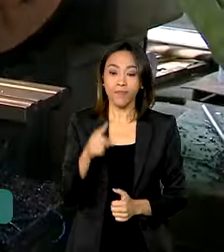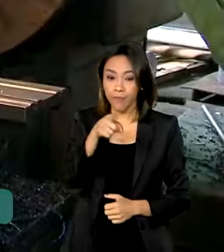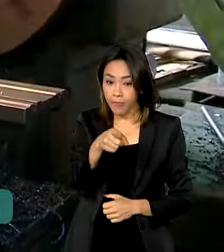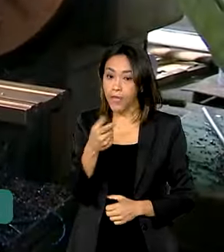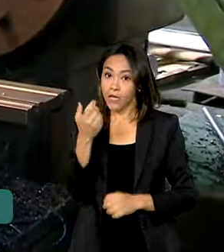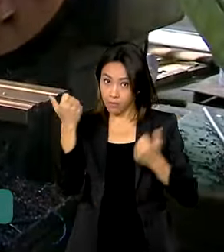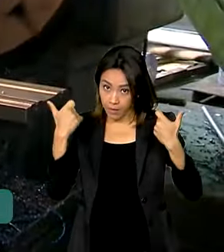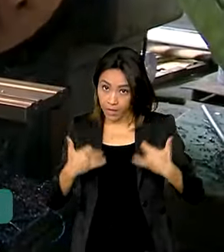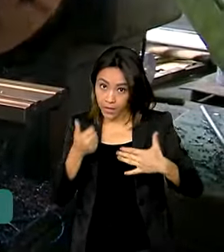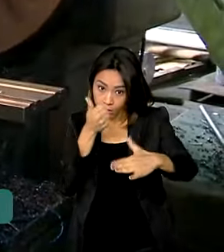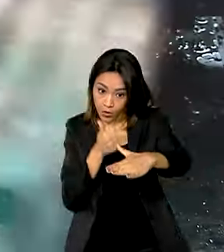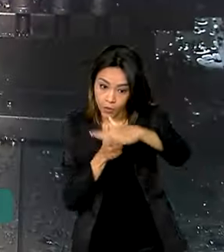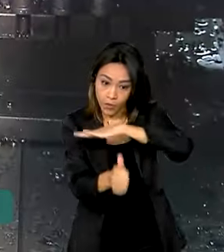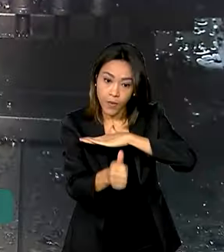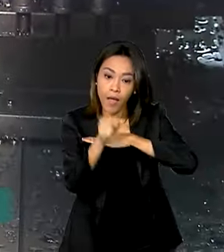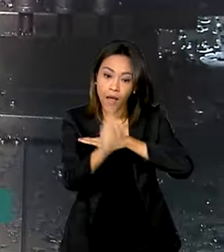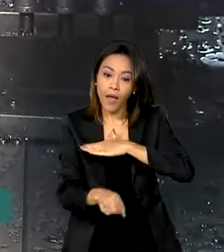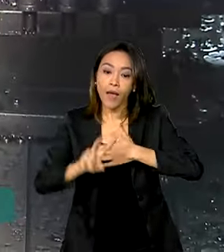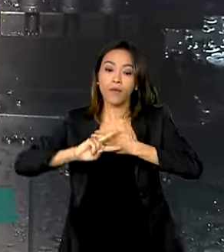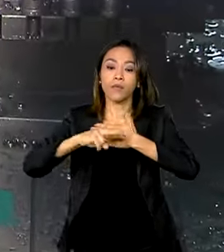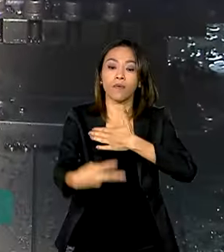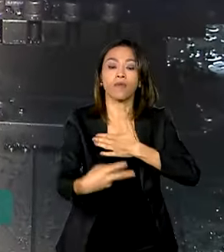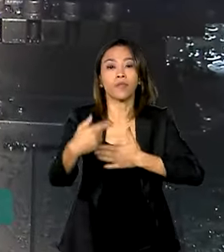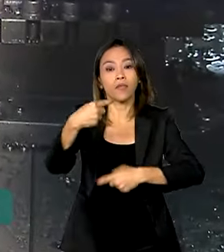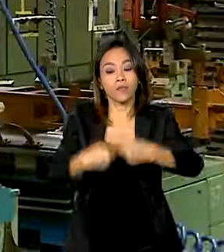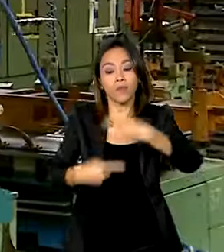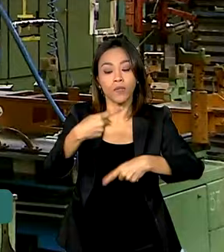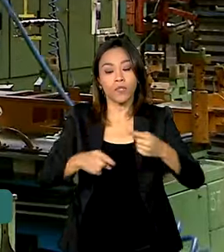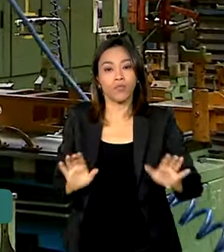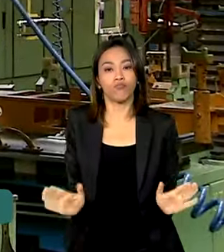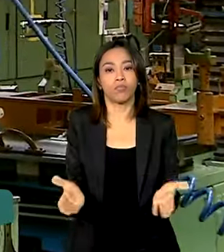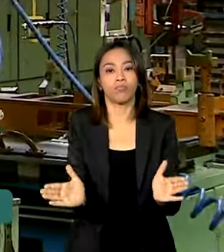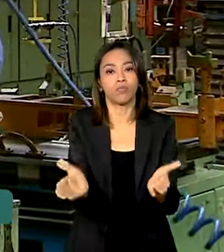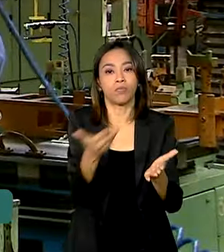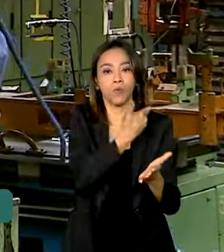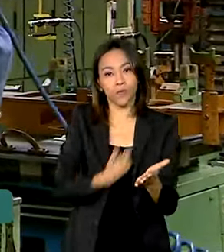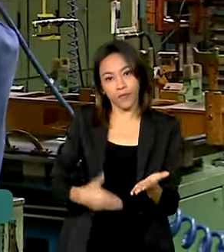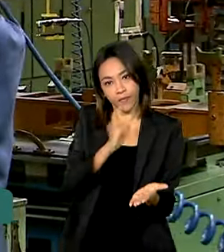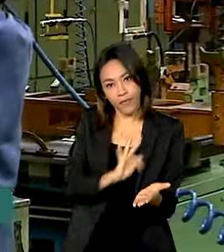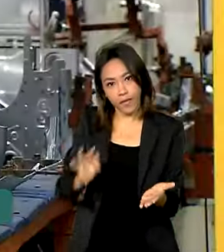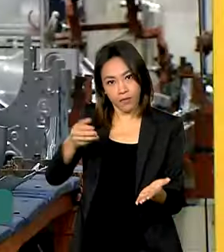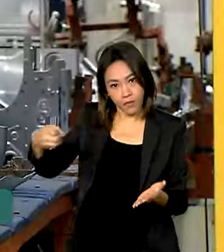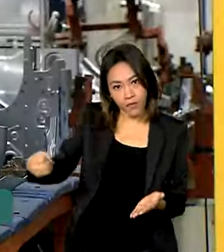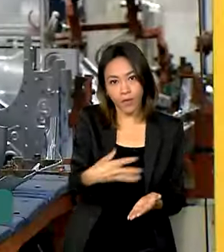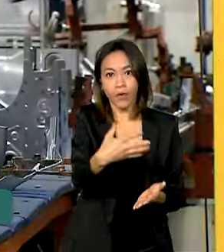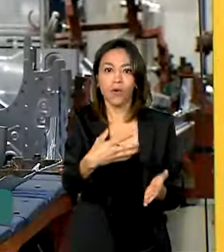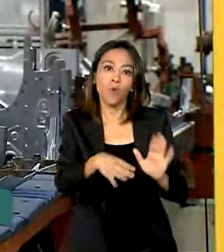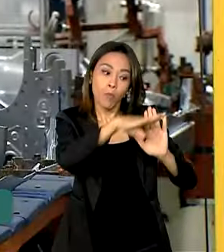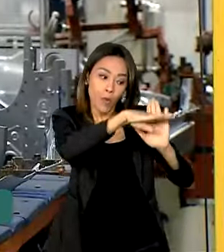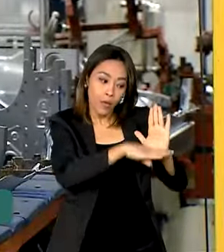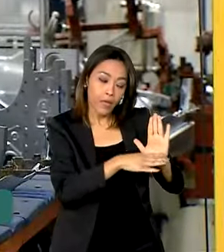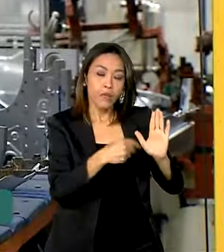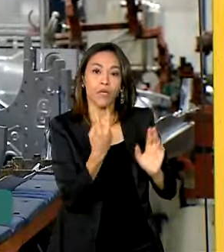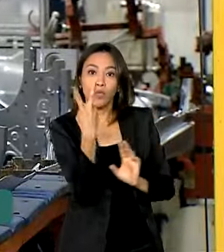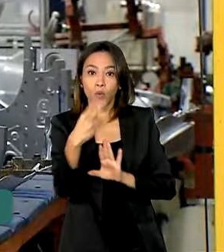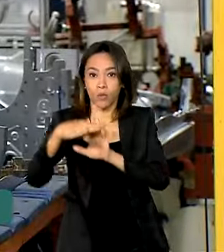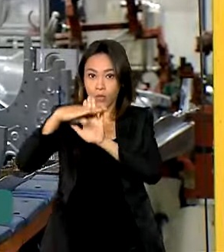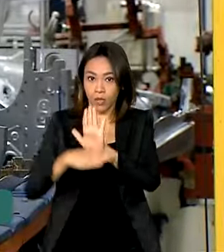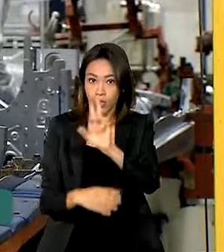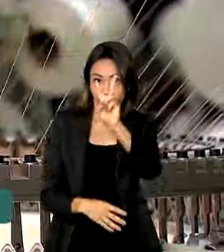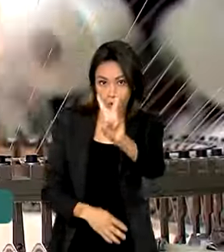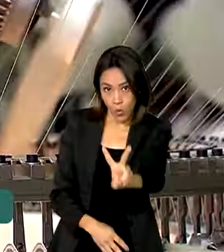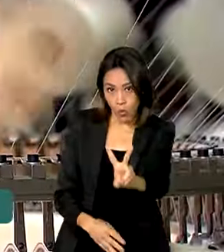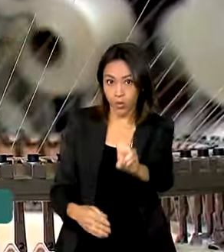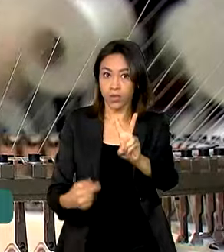resultado também das políticas de incentivo do governo federal, como Nova Indústria Brasil e o Mover, que prevê